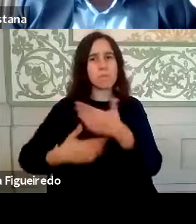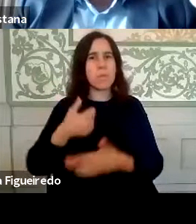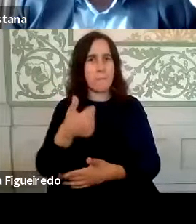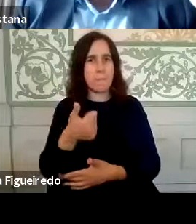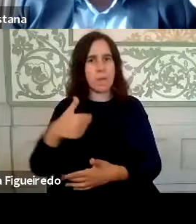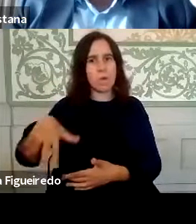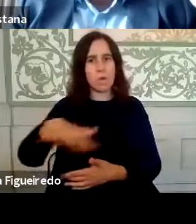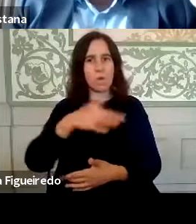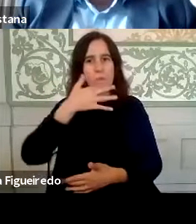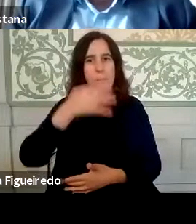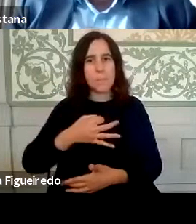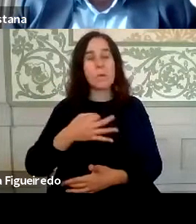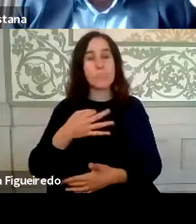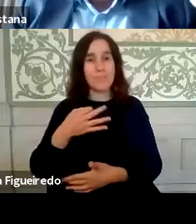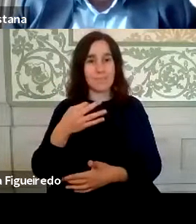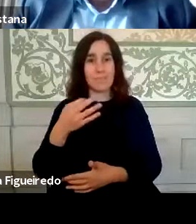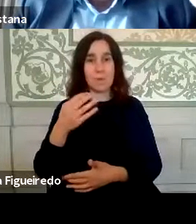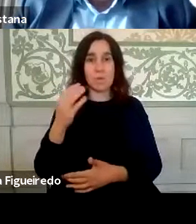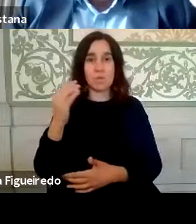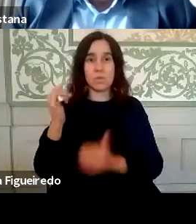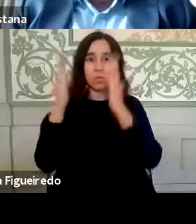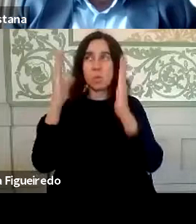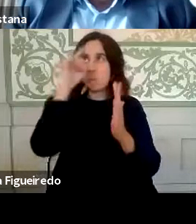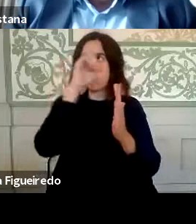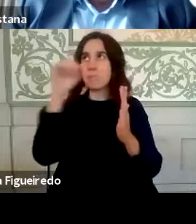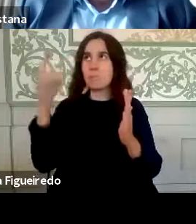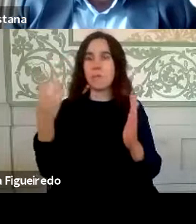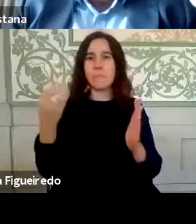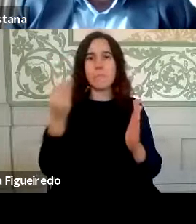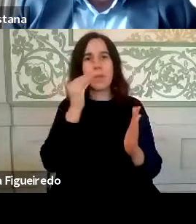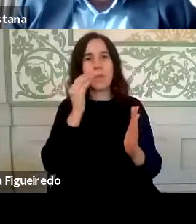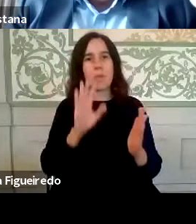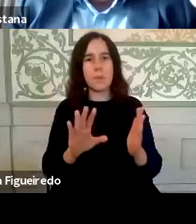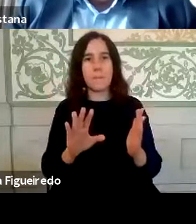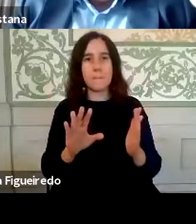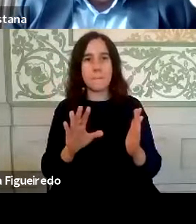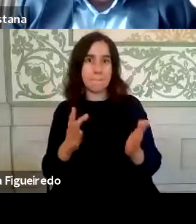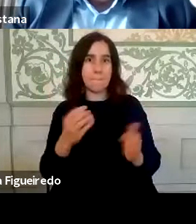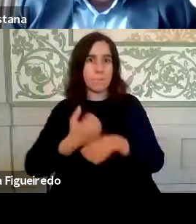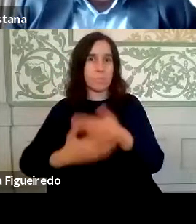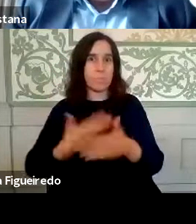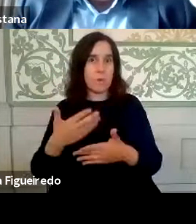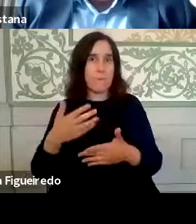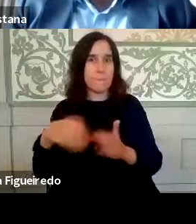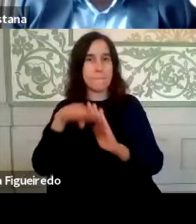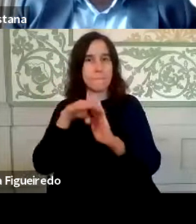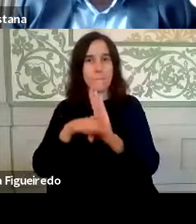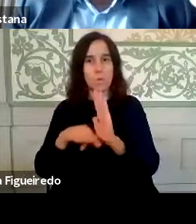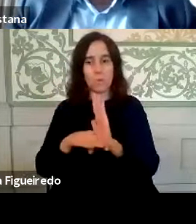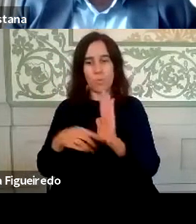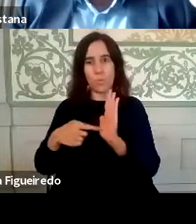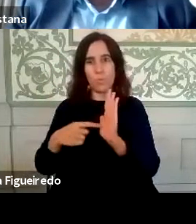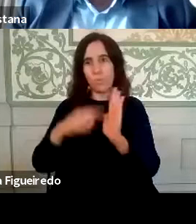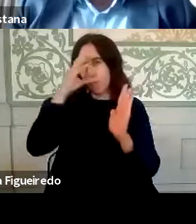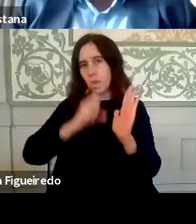tutelas todas, foi porque as nossas tutelas sabem que é também um apanágio deste programa do governo a transversalidade, não é?